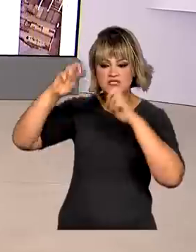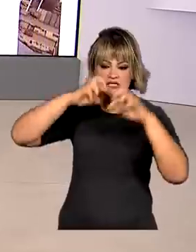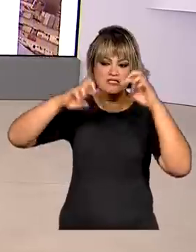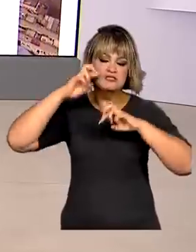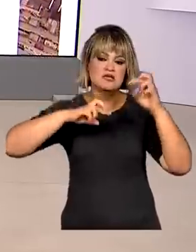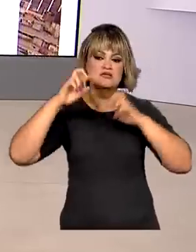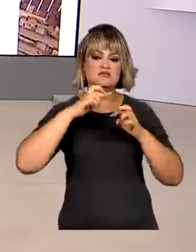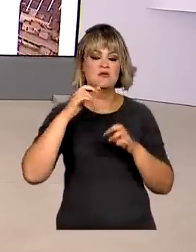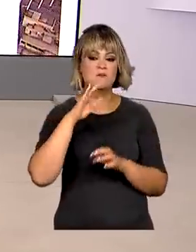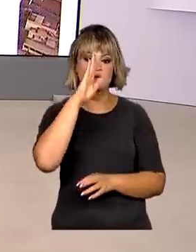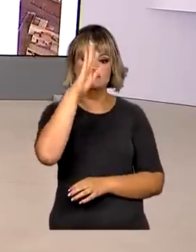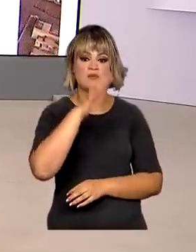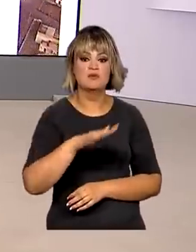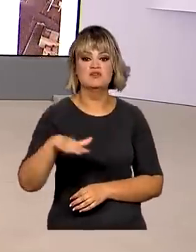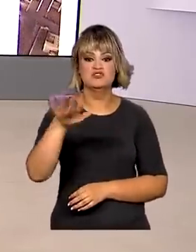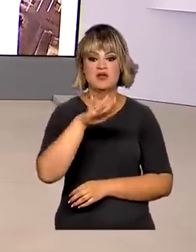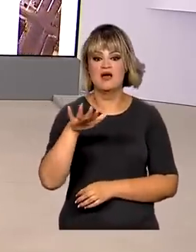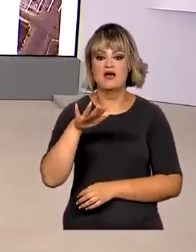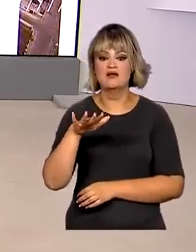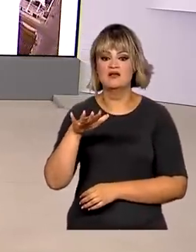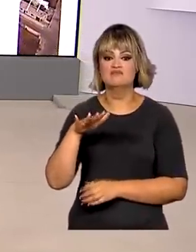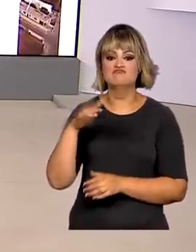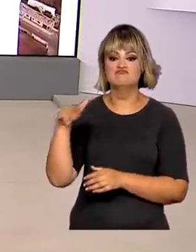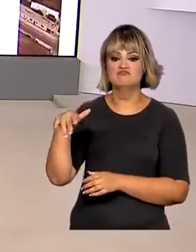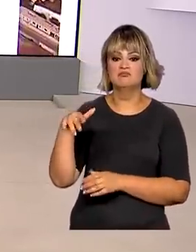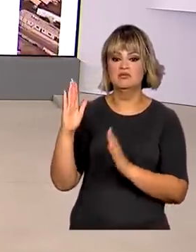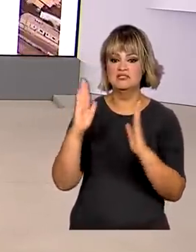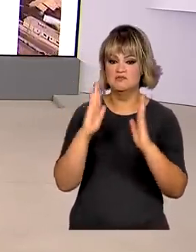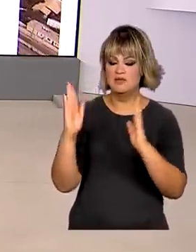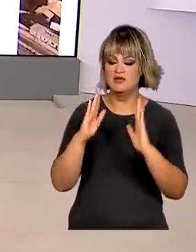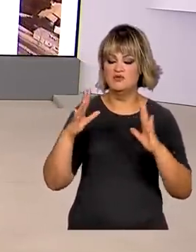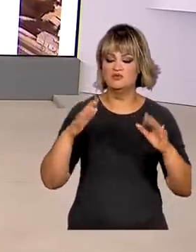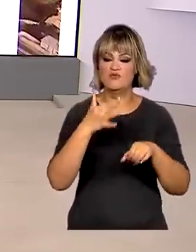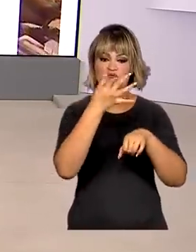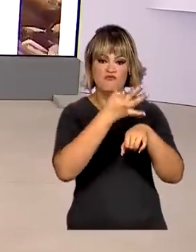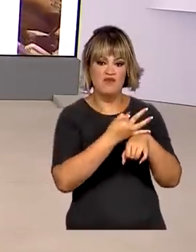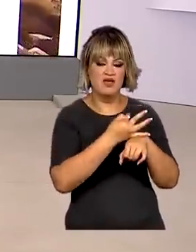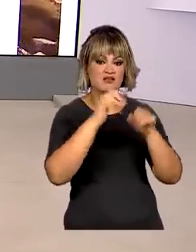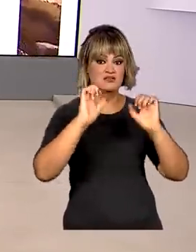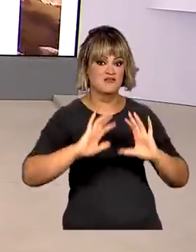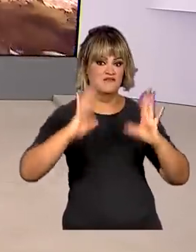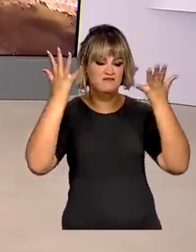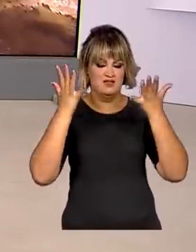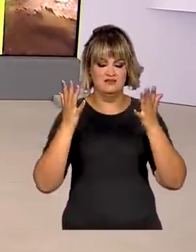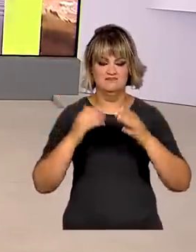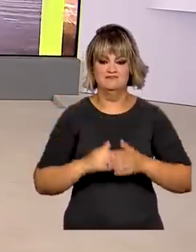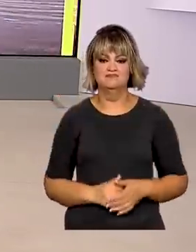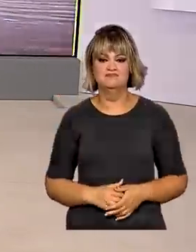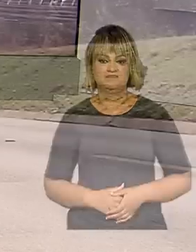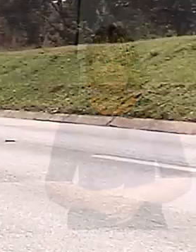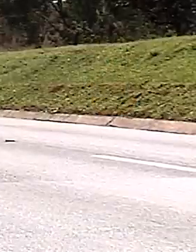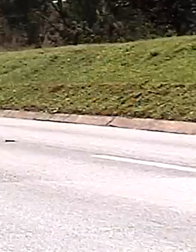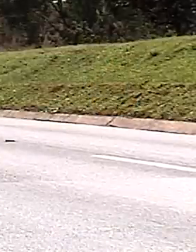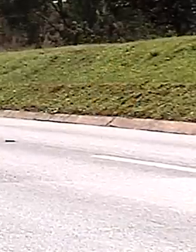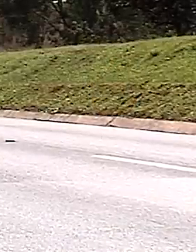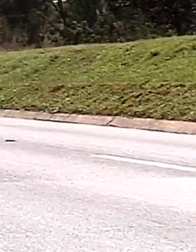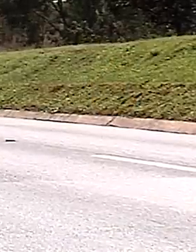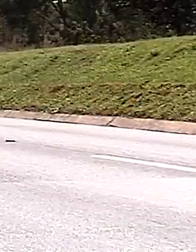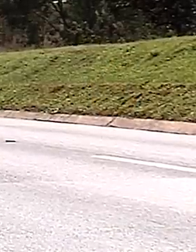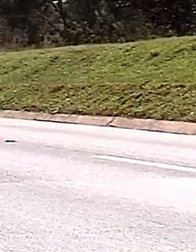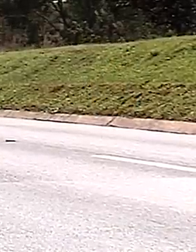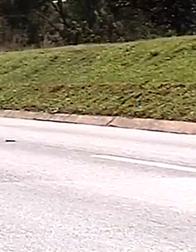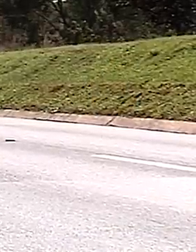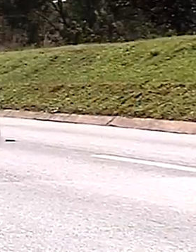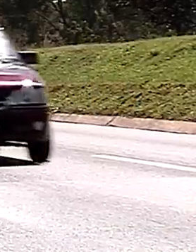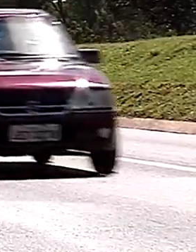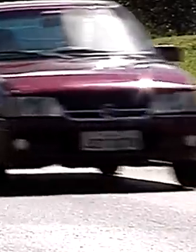efetivo especialmente convocado para trabalhar no período das festas de fim de ano e férias. Com a